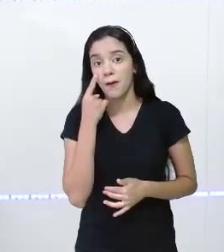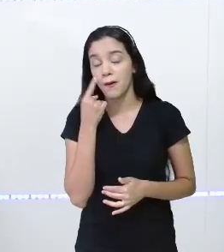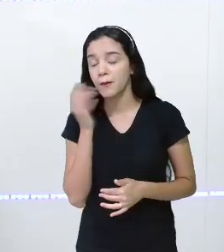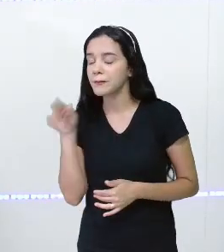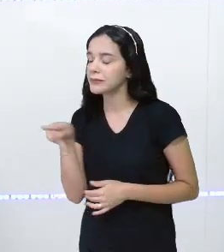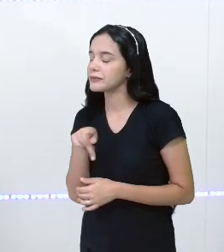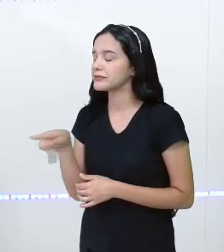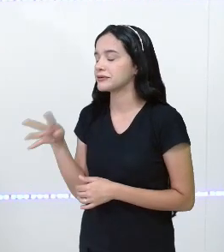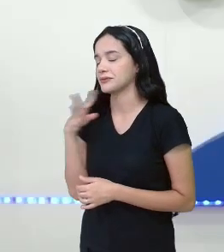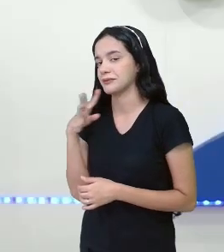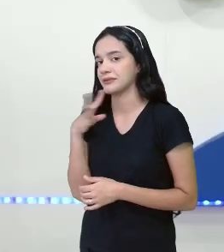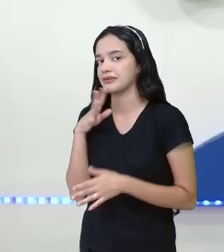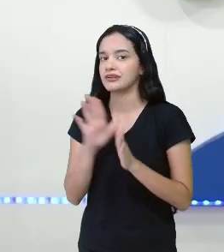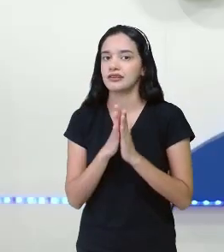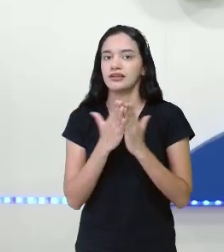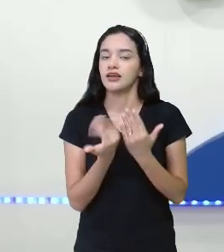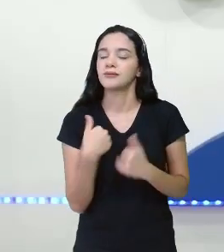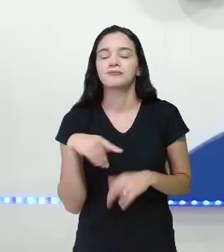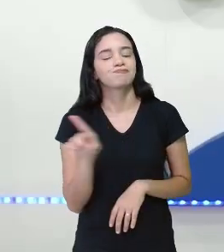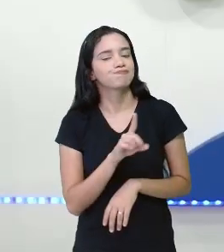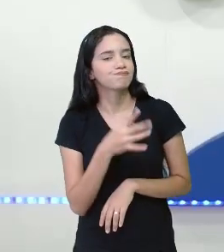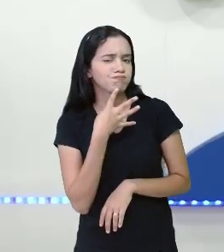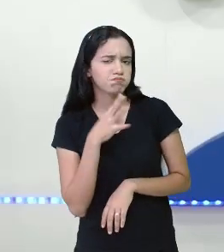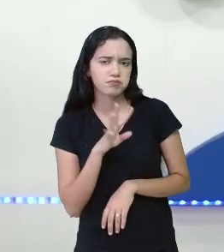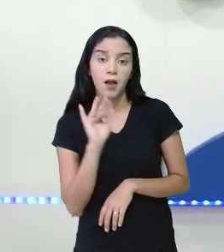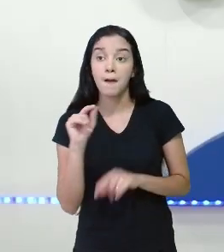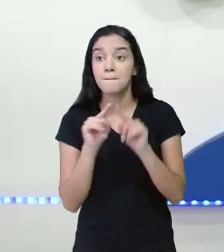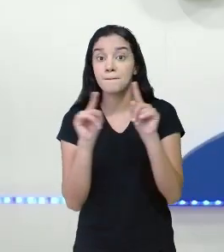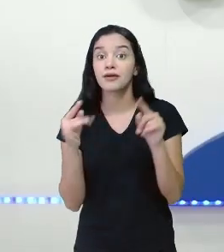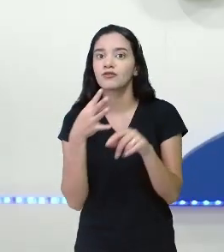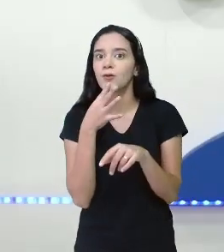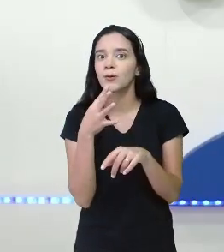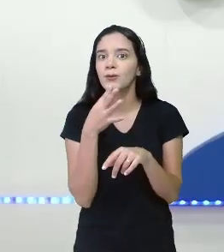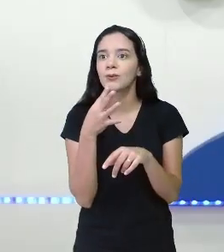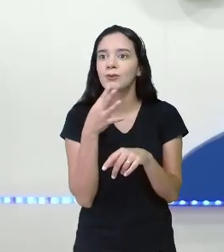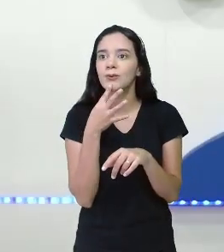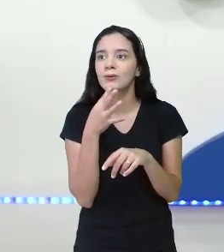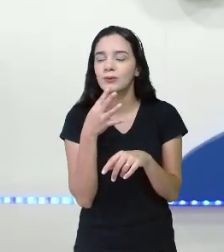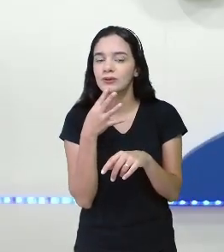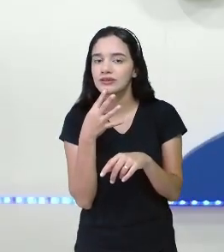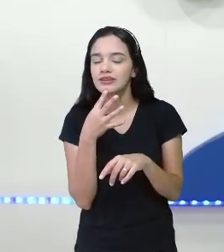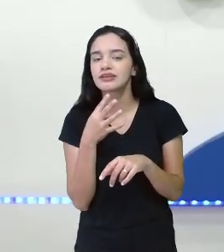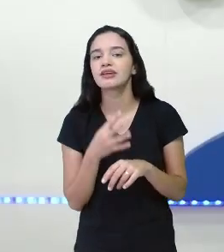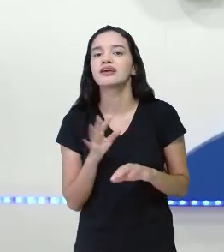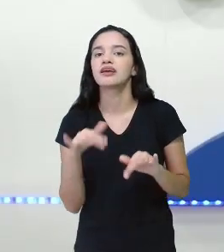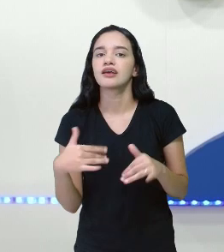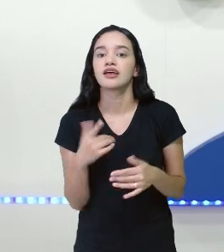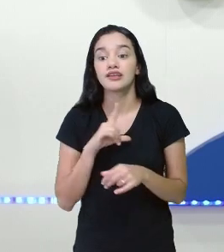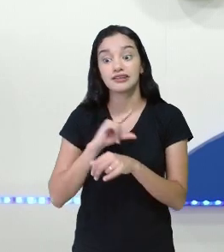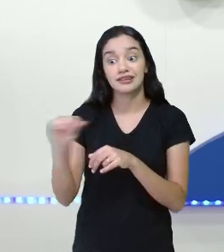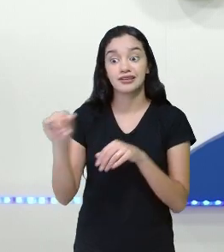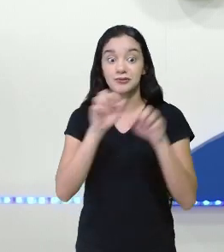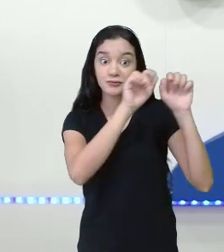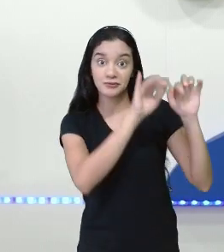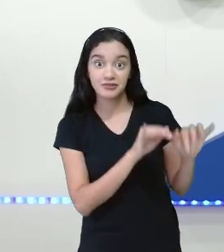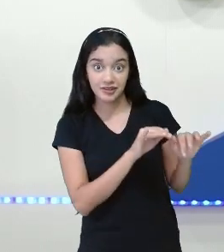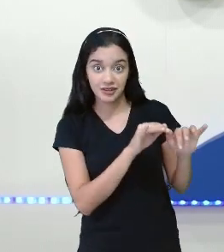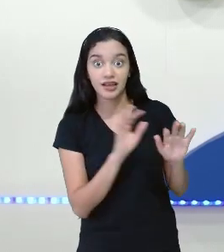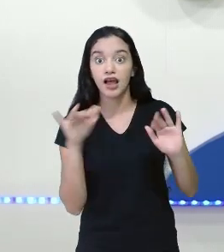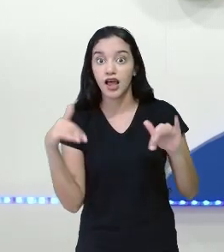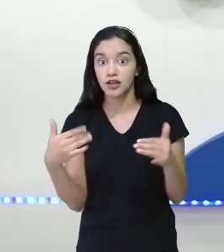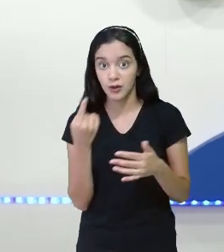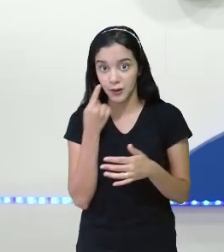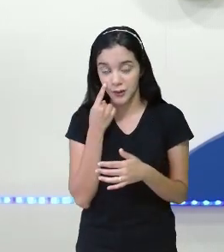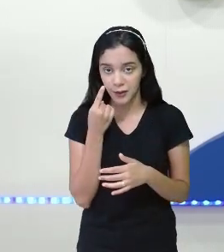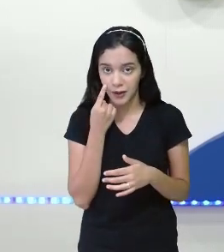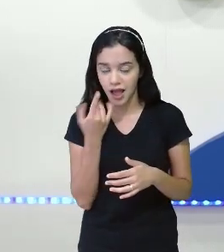conhece este livro? Não, professora Mauricê, mas vou conhecer assim que sair daqui do chat, tá? Então, vou